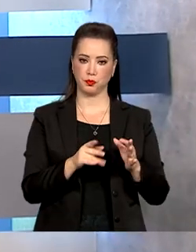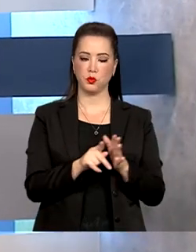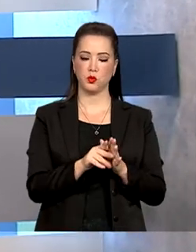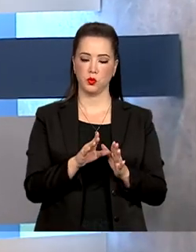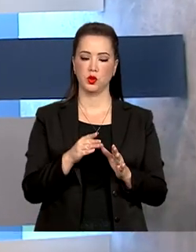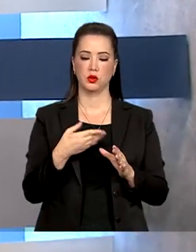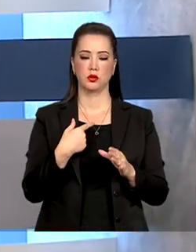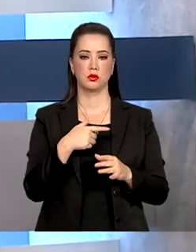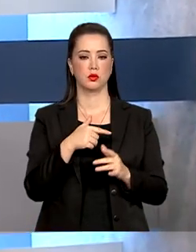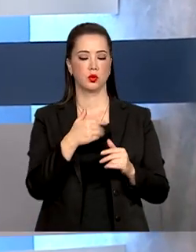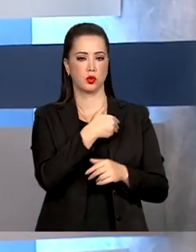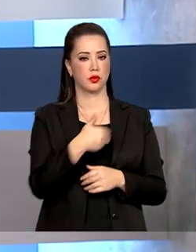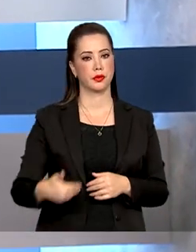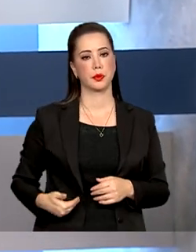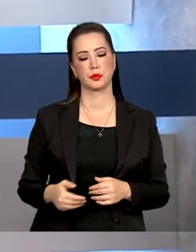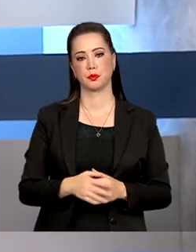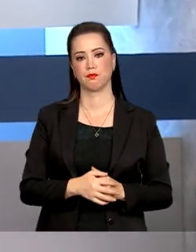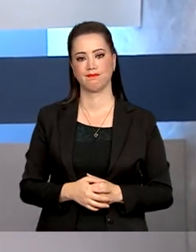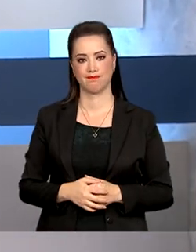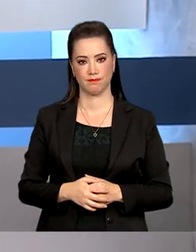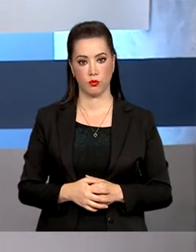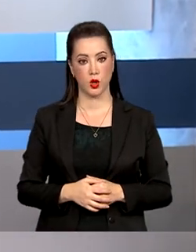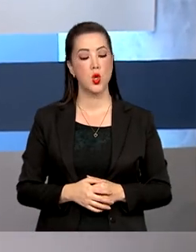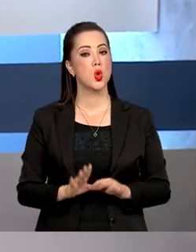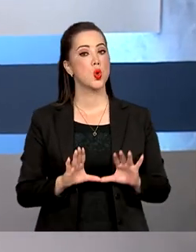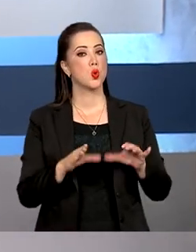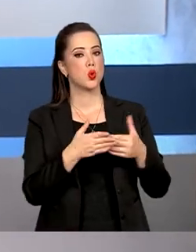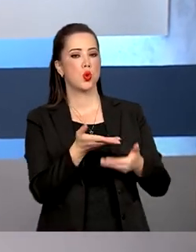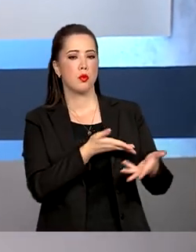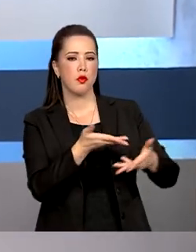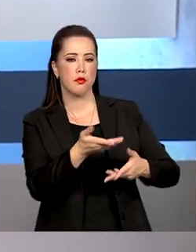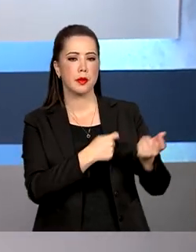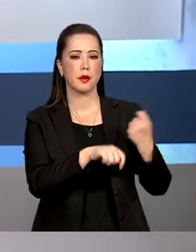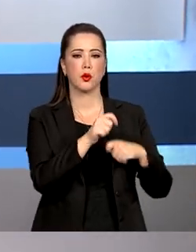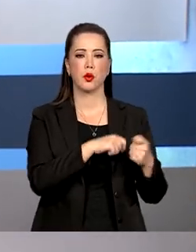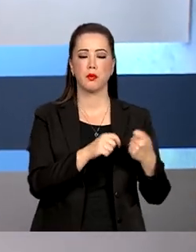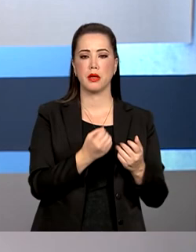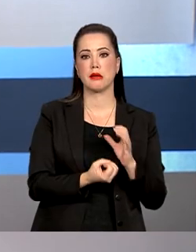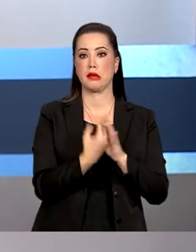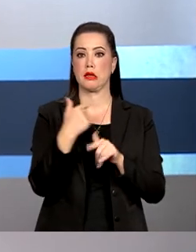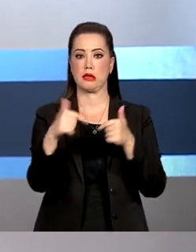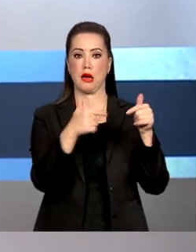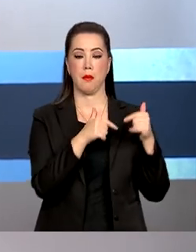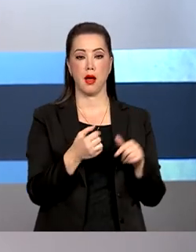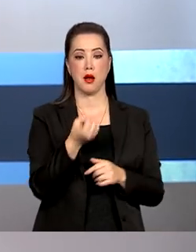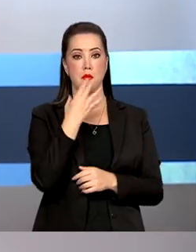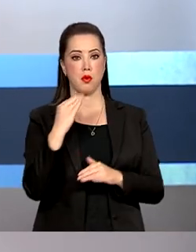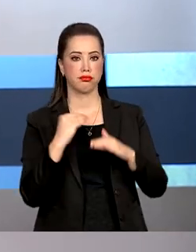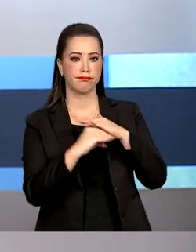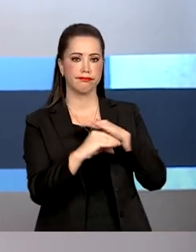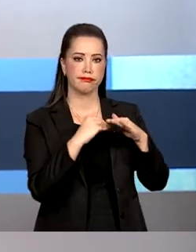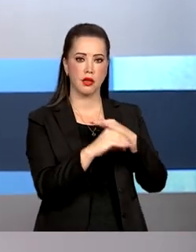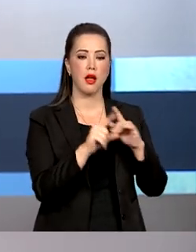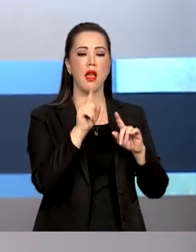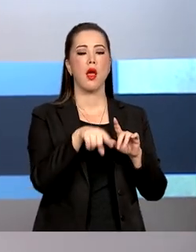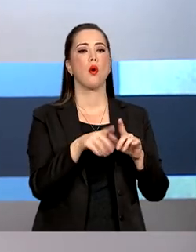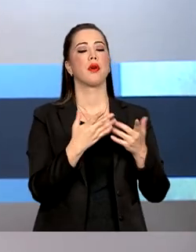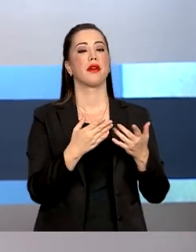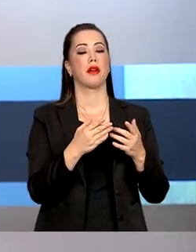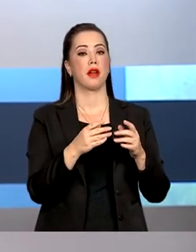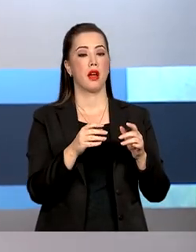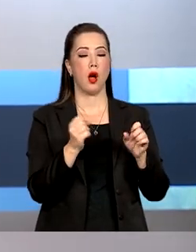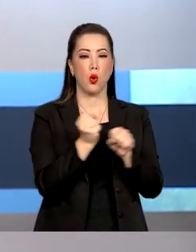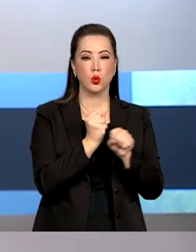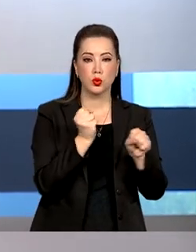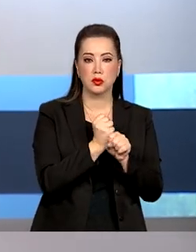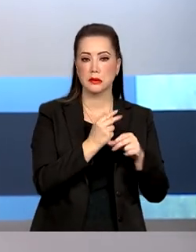Um setor que movimenta a economia, gera empregos e atrai investimentos externos. É a infraestrutura, que neste ano